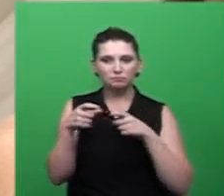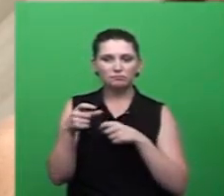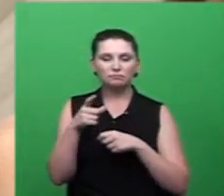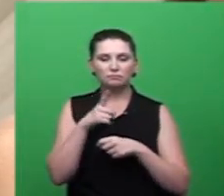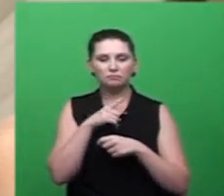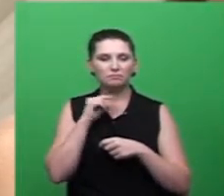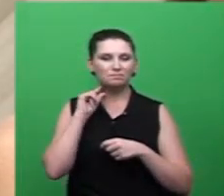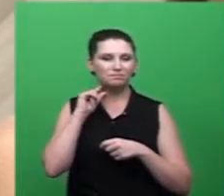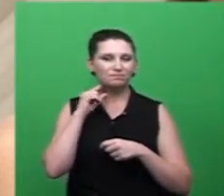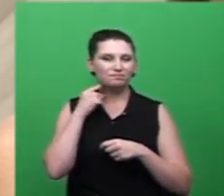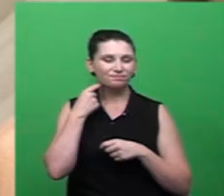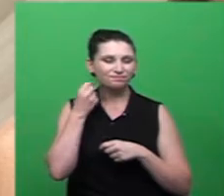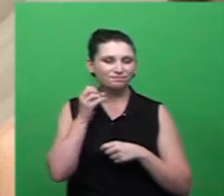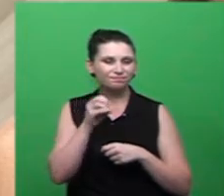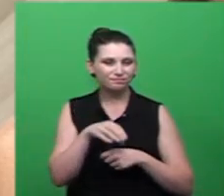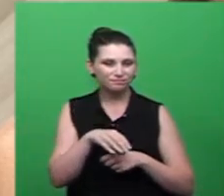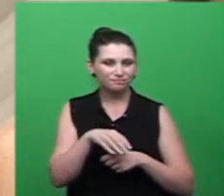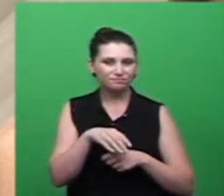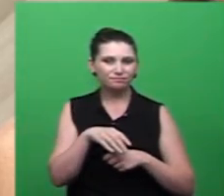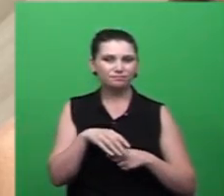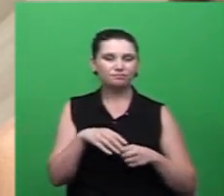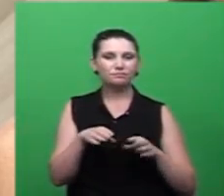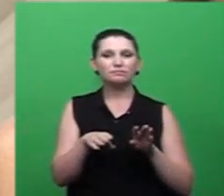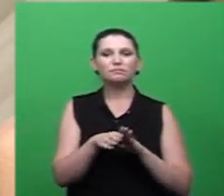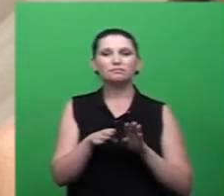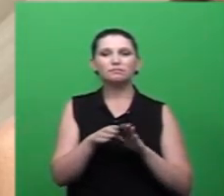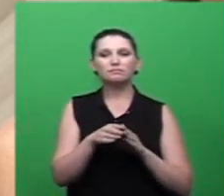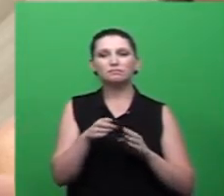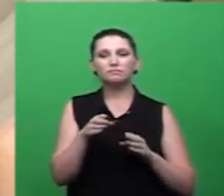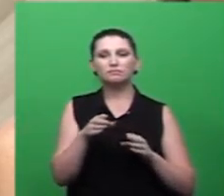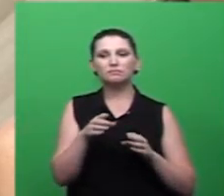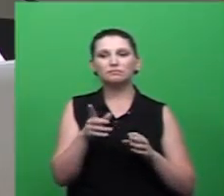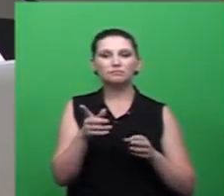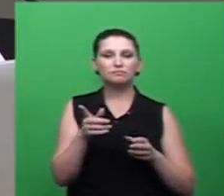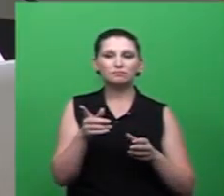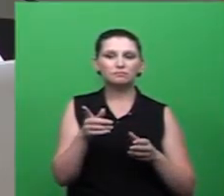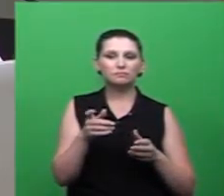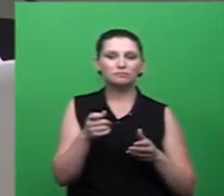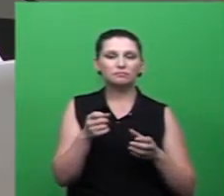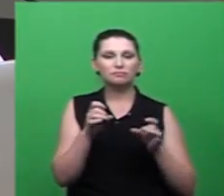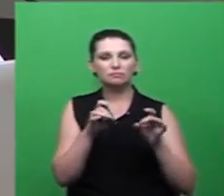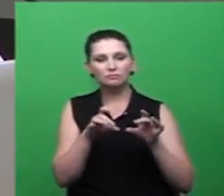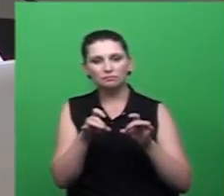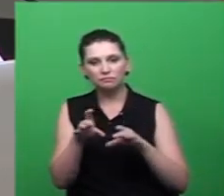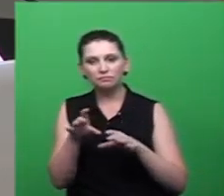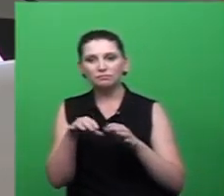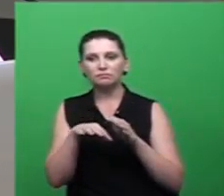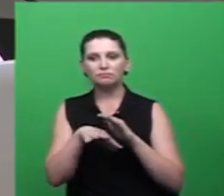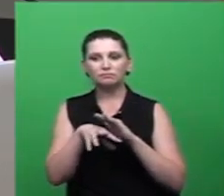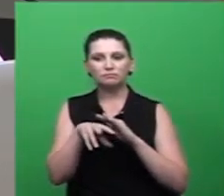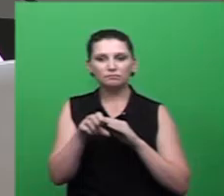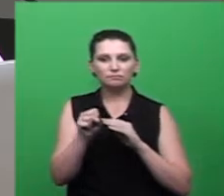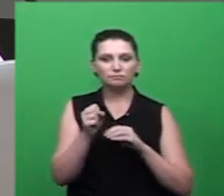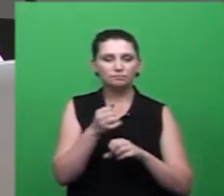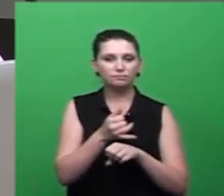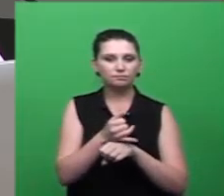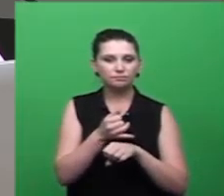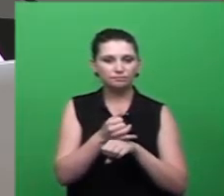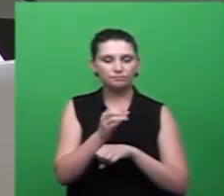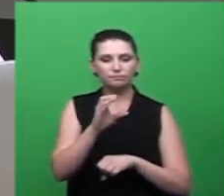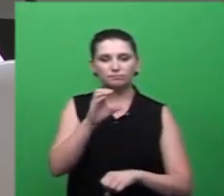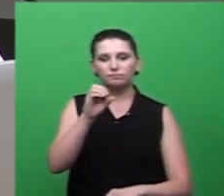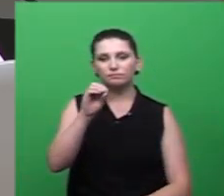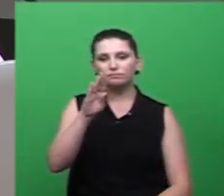objetivos um coibir a questão da venda da compra do cobre do furto e outro foi envolvendo a